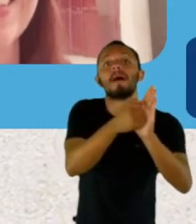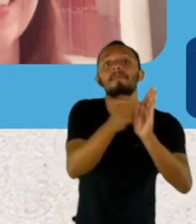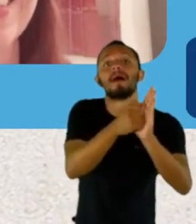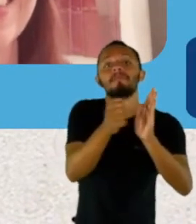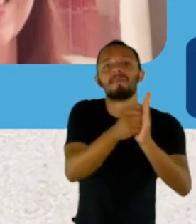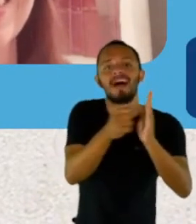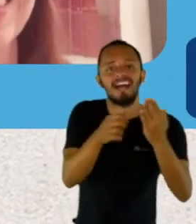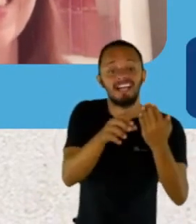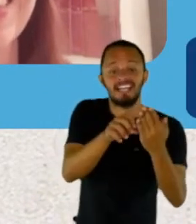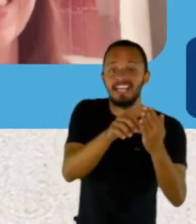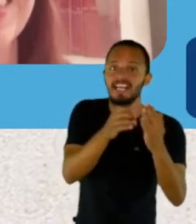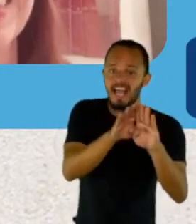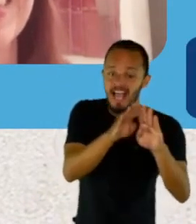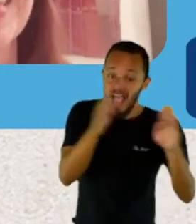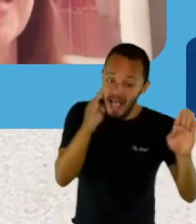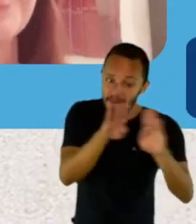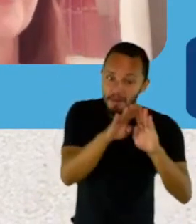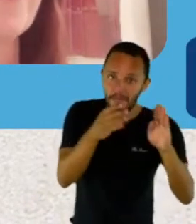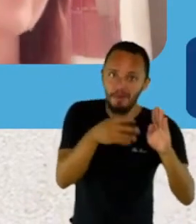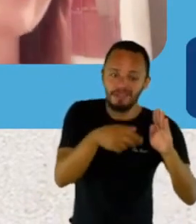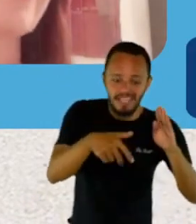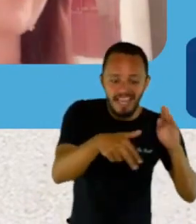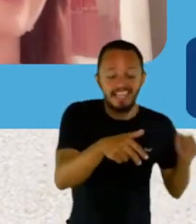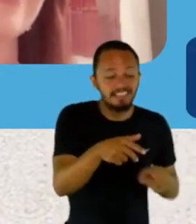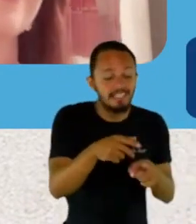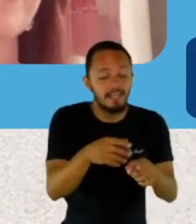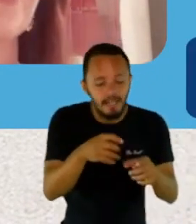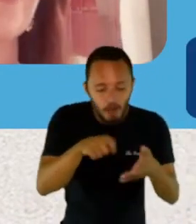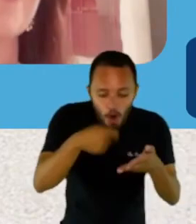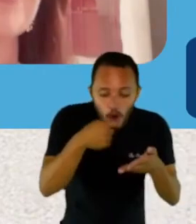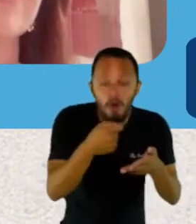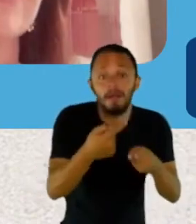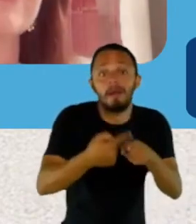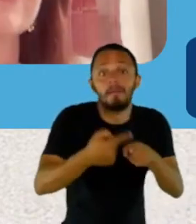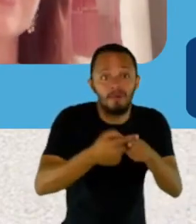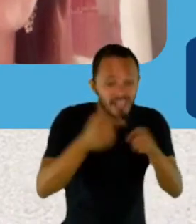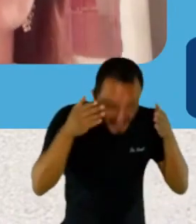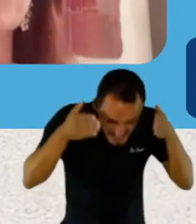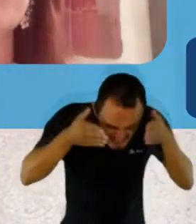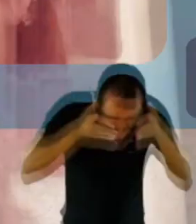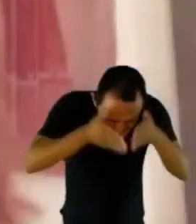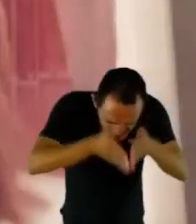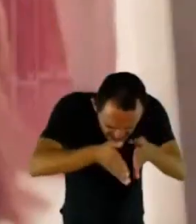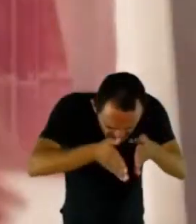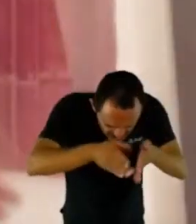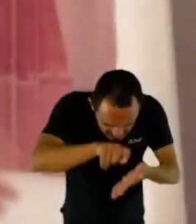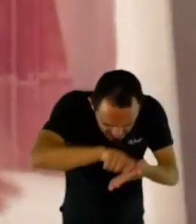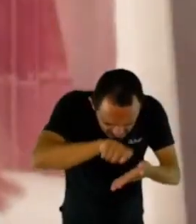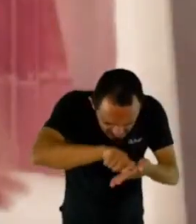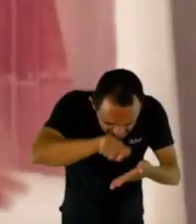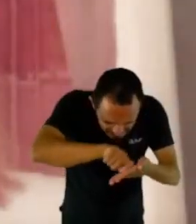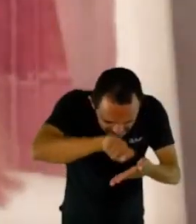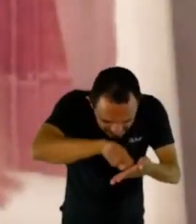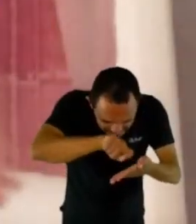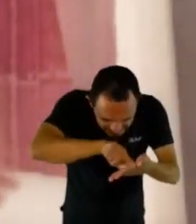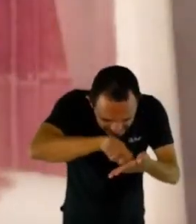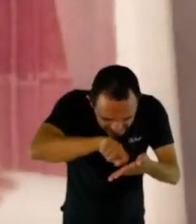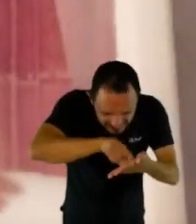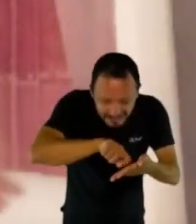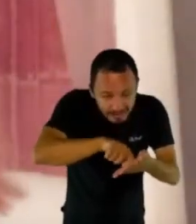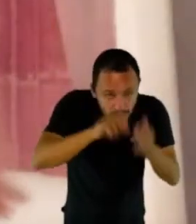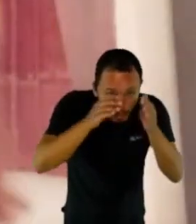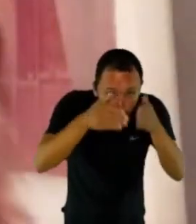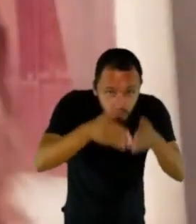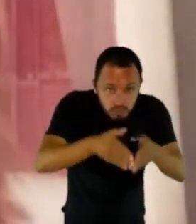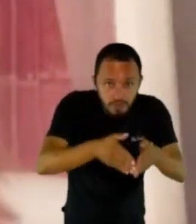coloca a comida lá de baixo para ele fechar. Eu adorei a Nélida Pion uma vez falando assim Ah, eu fico oito horas escrevendo e tal.